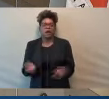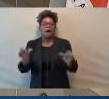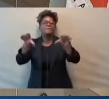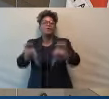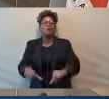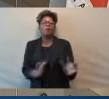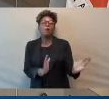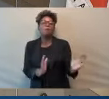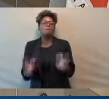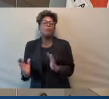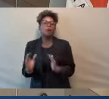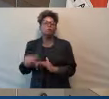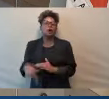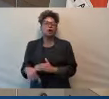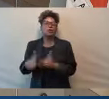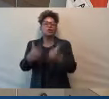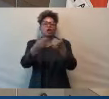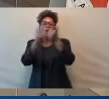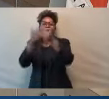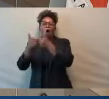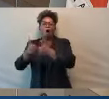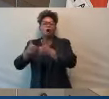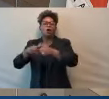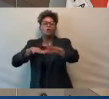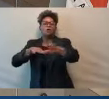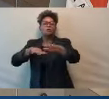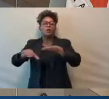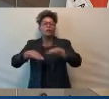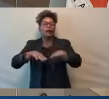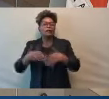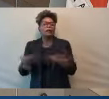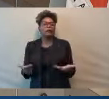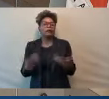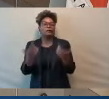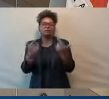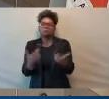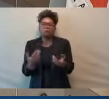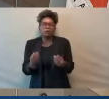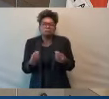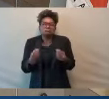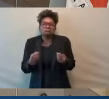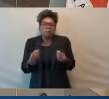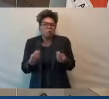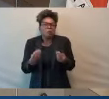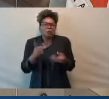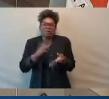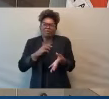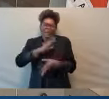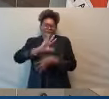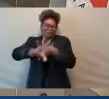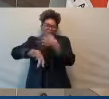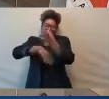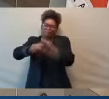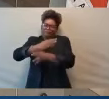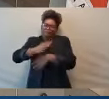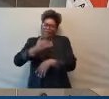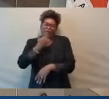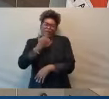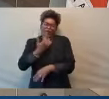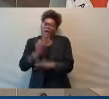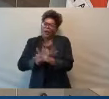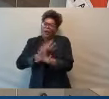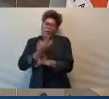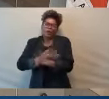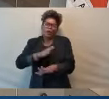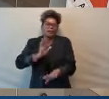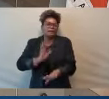temos um lugar para, de fato, fazer as habitações. Mas estão lá os imóveis do SEM, tudo desorganizado. Ninguém aguenta mais uma gestão tão